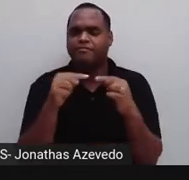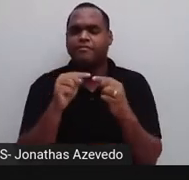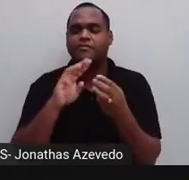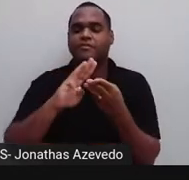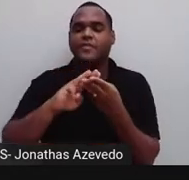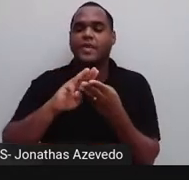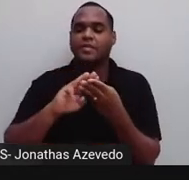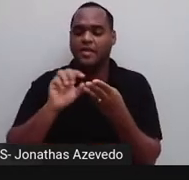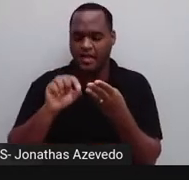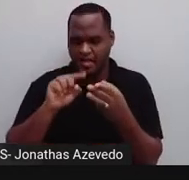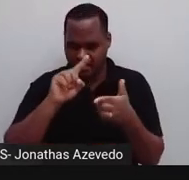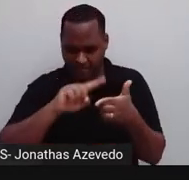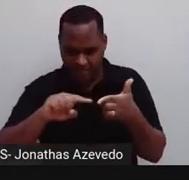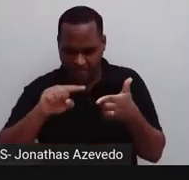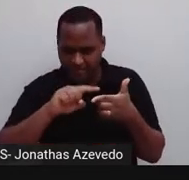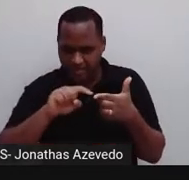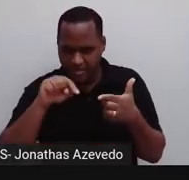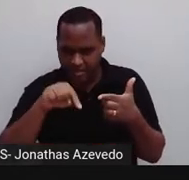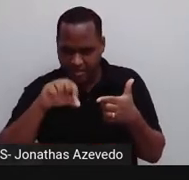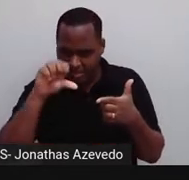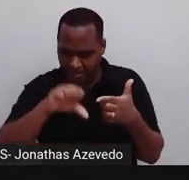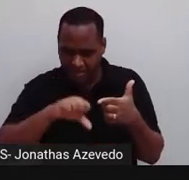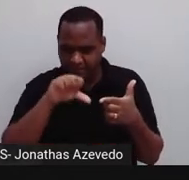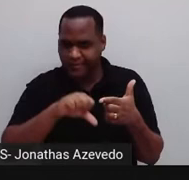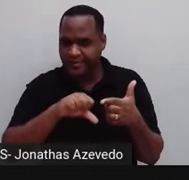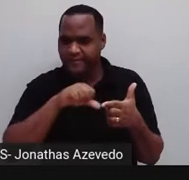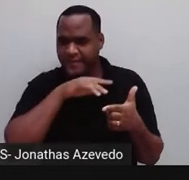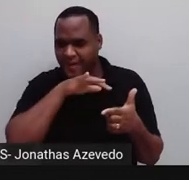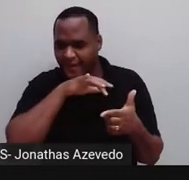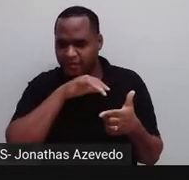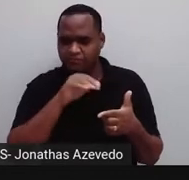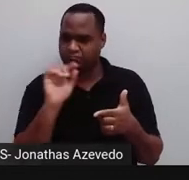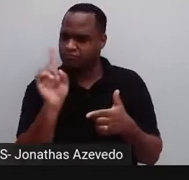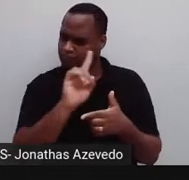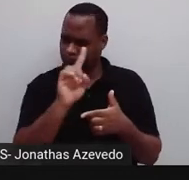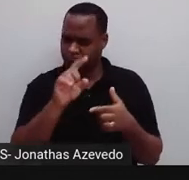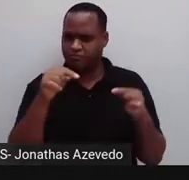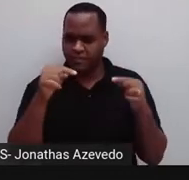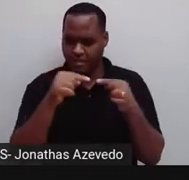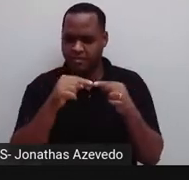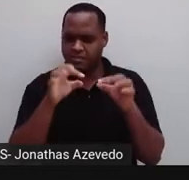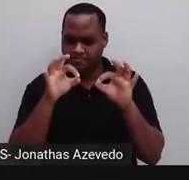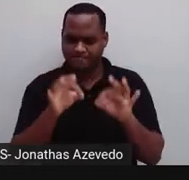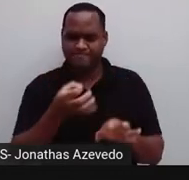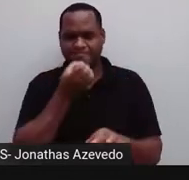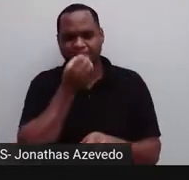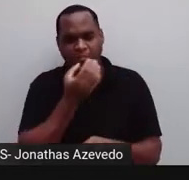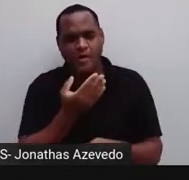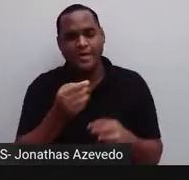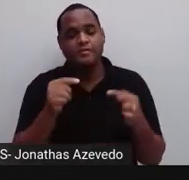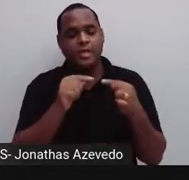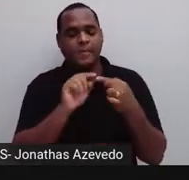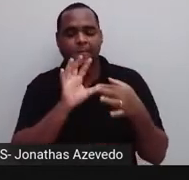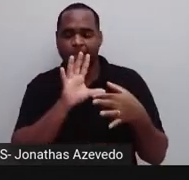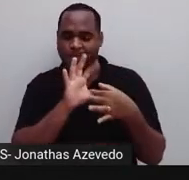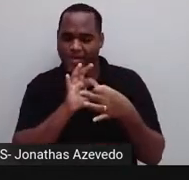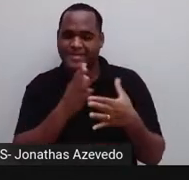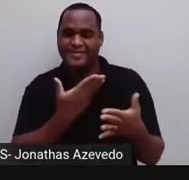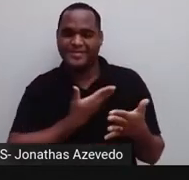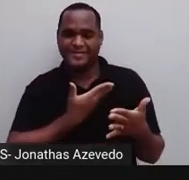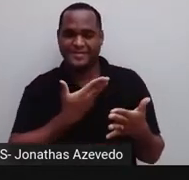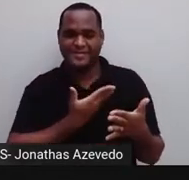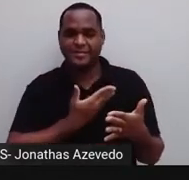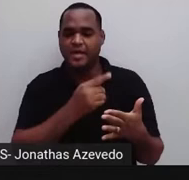nunca foi problema, matemática, na verdade, é solução, ela é nossa amiga, ela está aí para